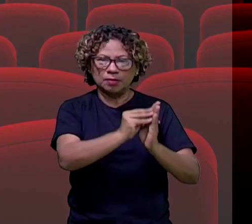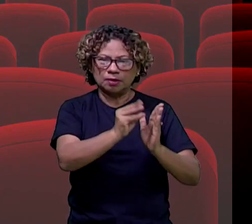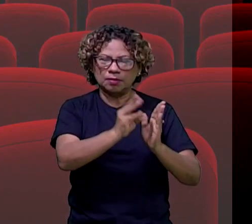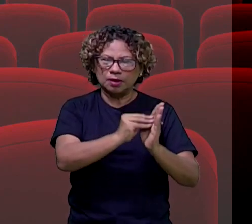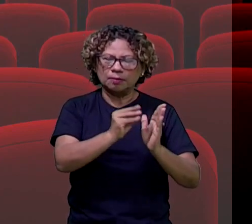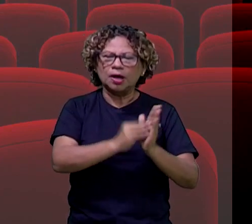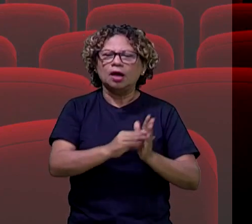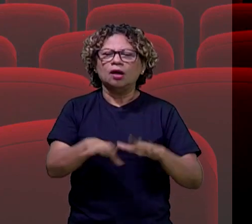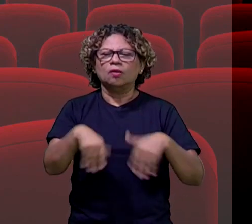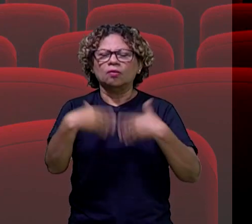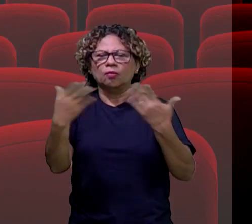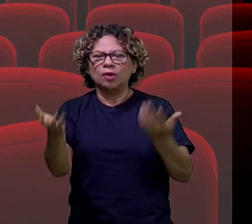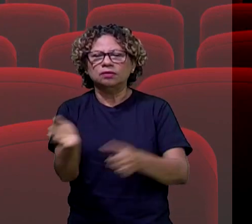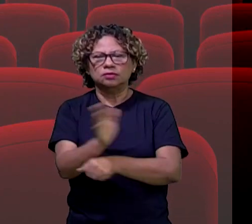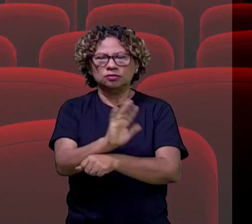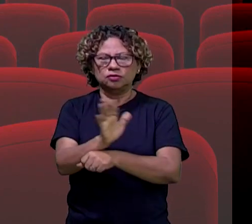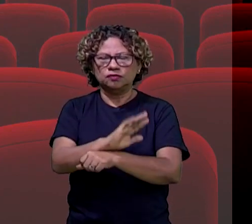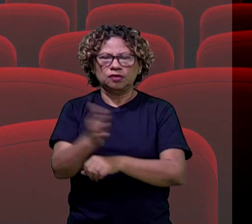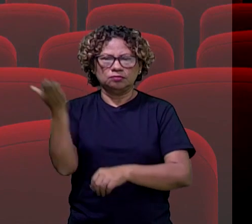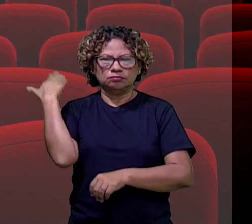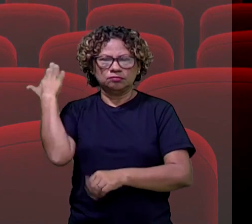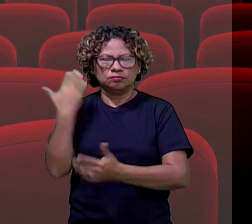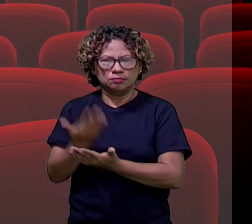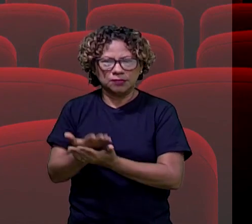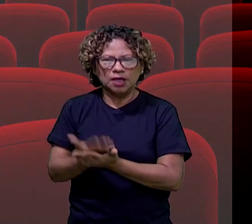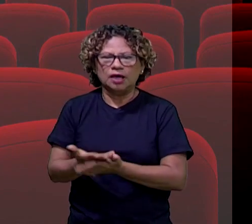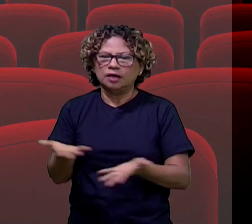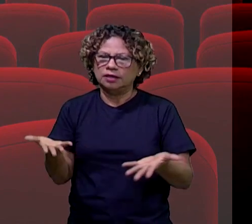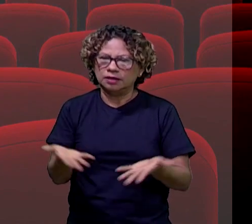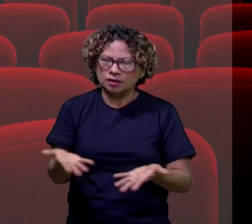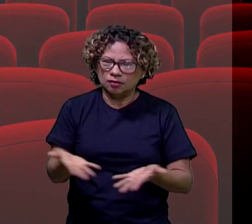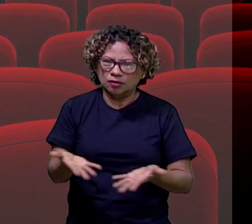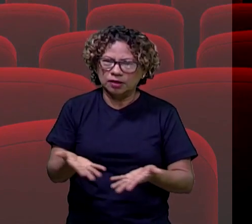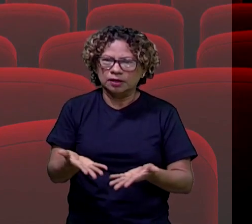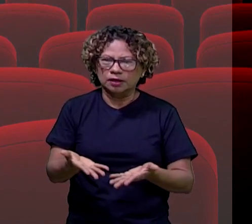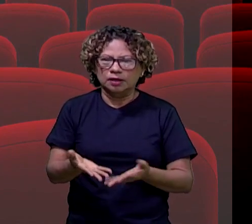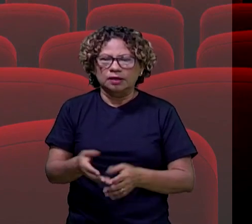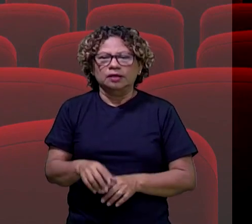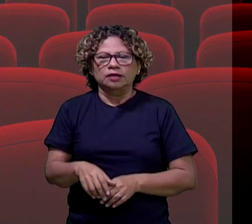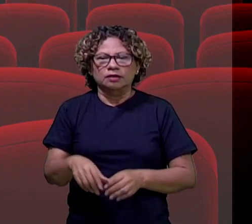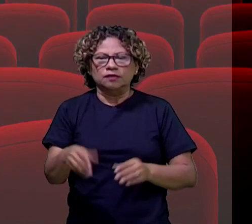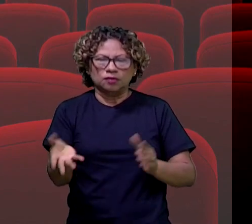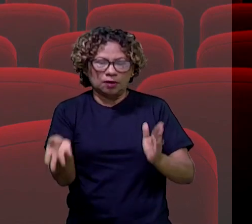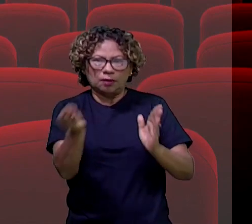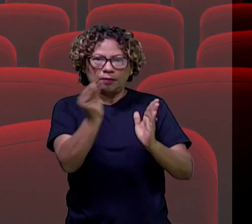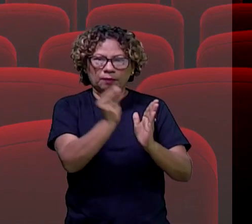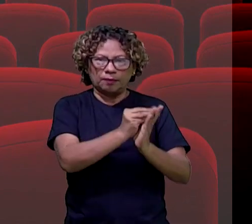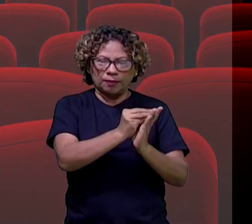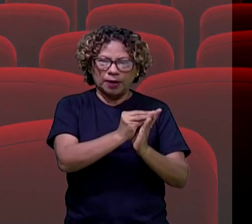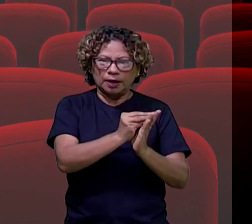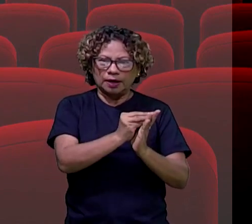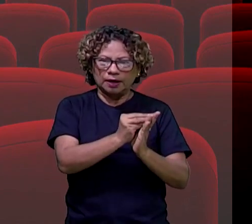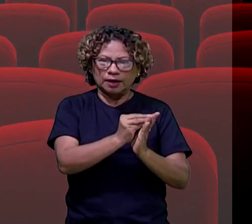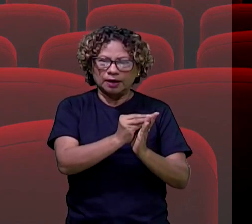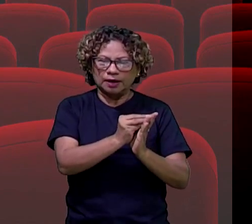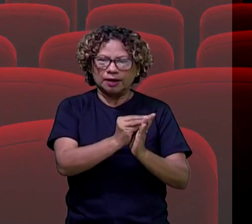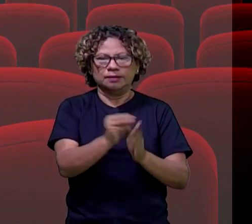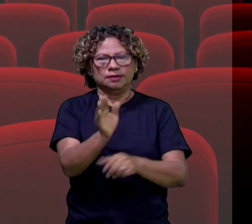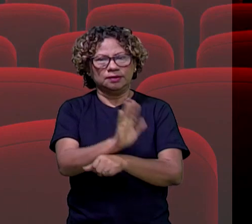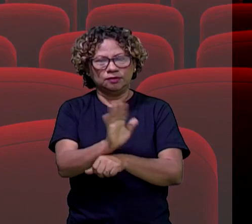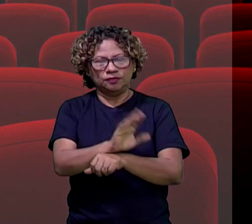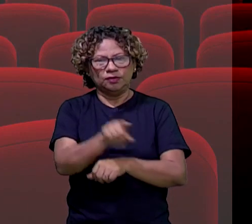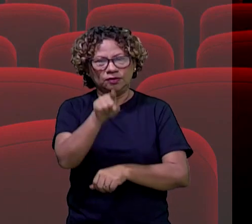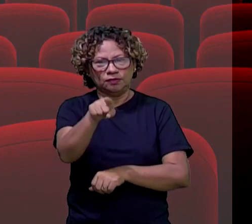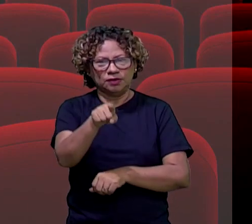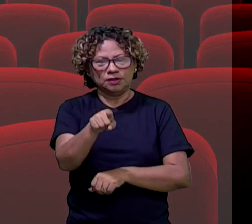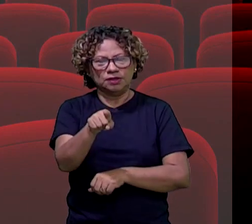desses filmes que a gente indicou tanto na aula anterior quanto nessa aula que entrou aí na sua lista, né? Para vocês assistirem nessa